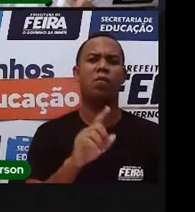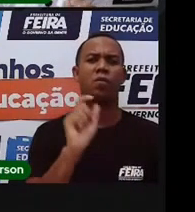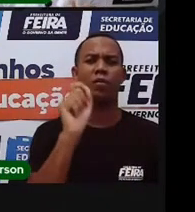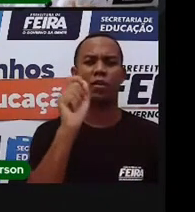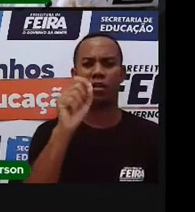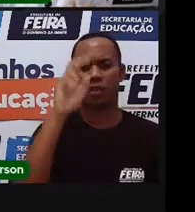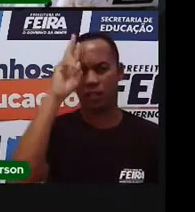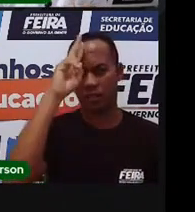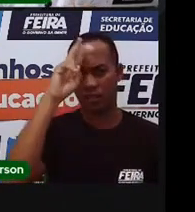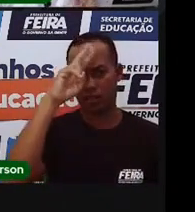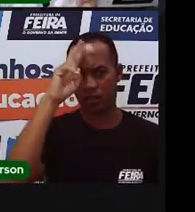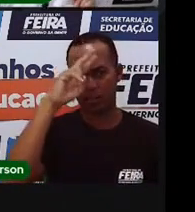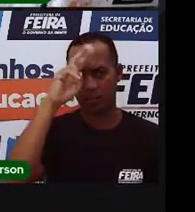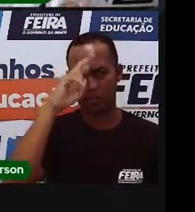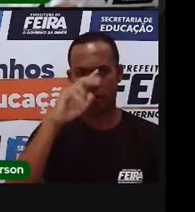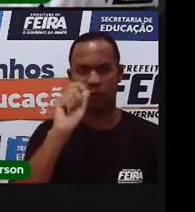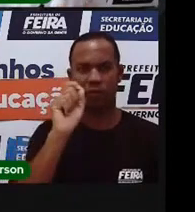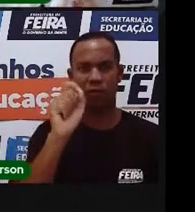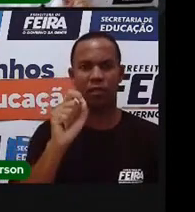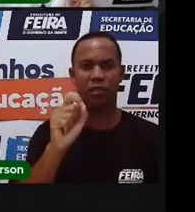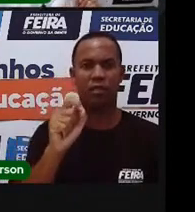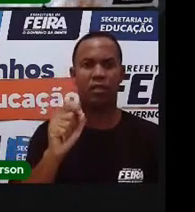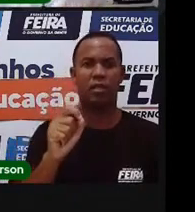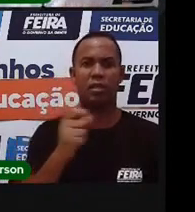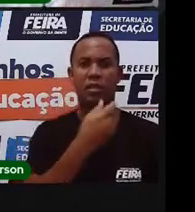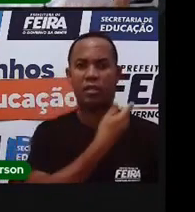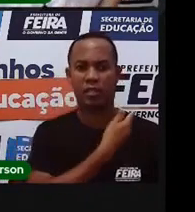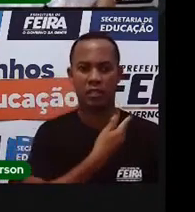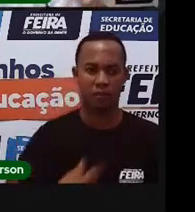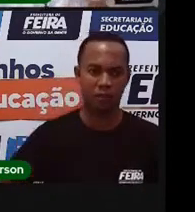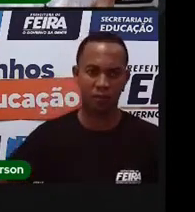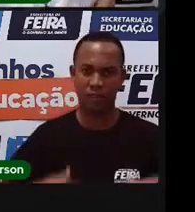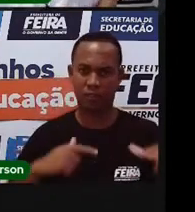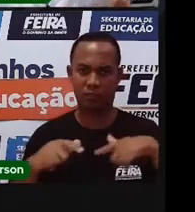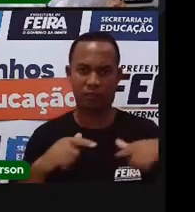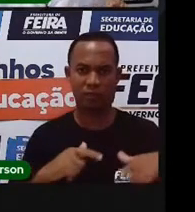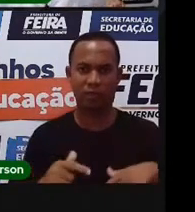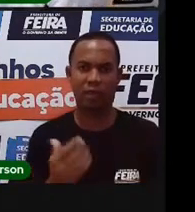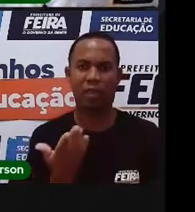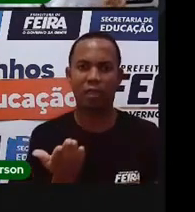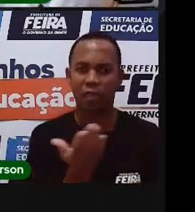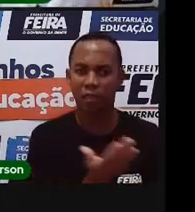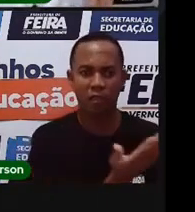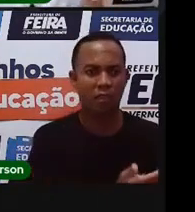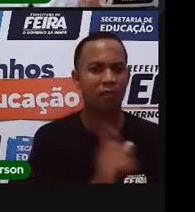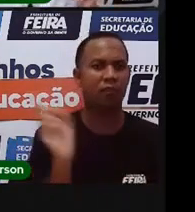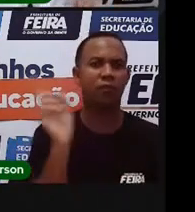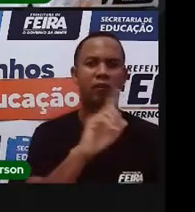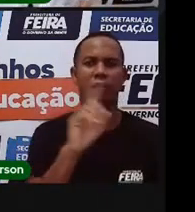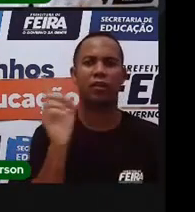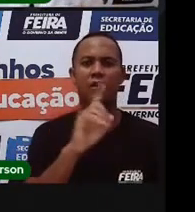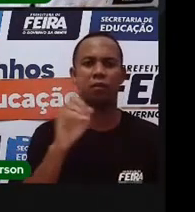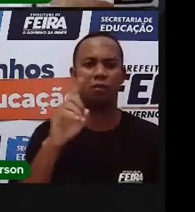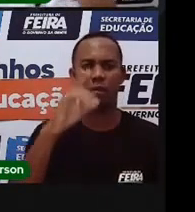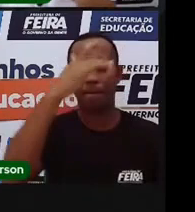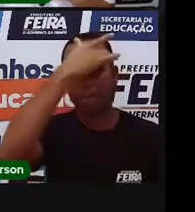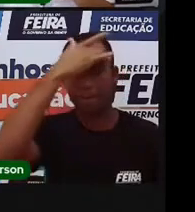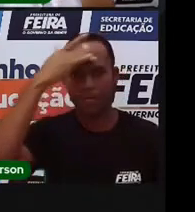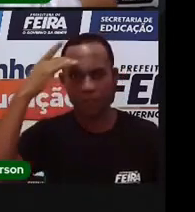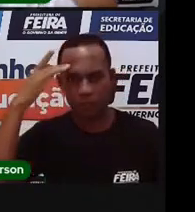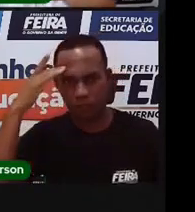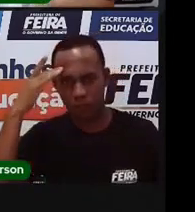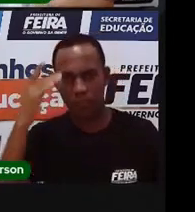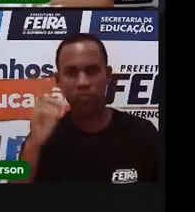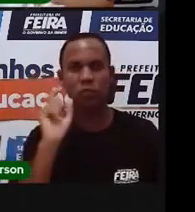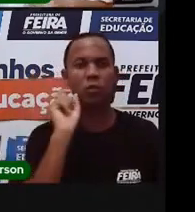Lembrem-se disso. Serviço público não é favor, não é caridade. Já que as pessoas, né, a